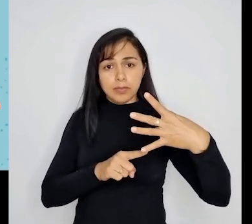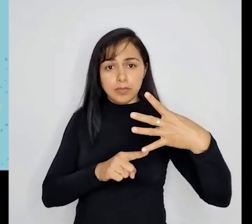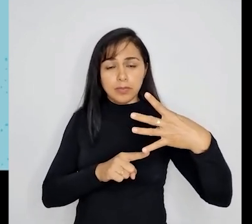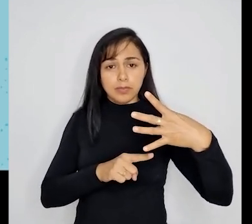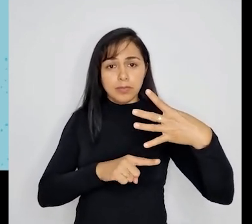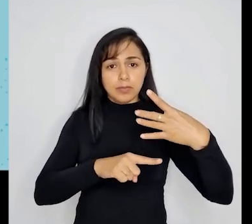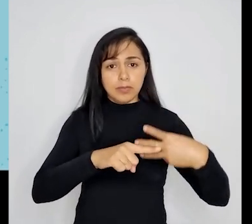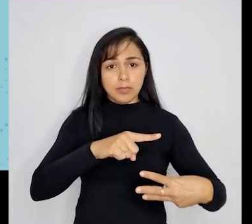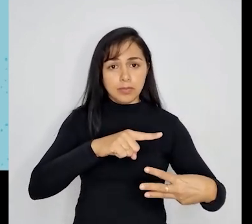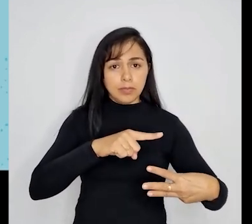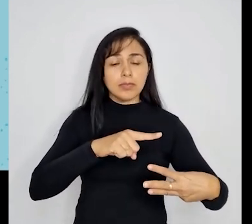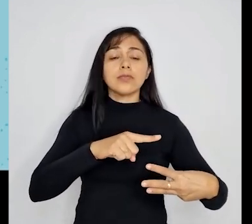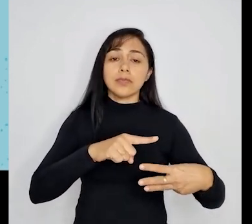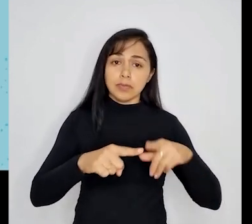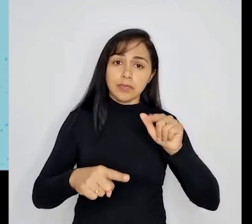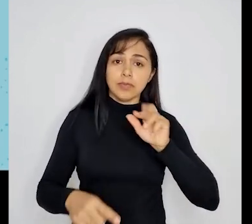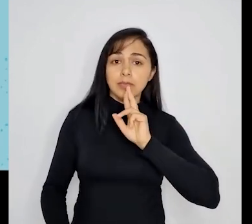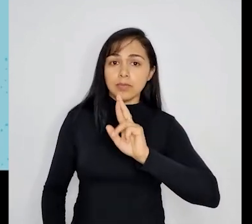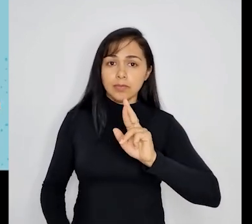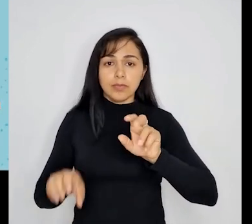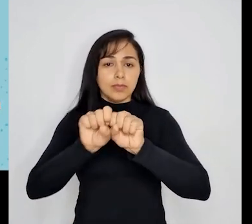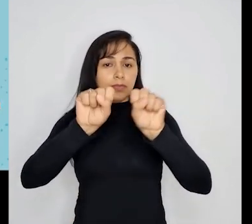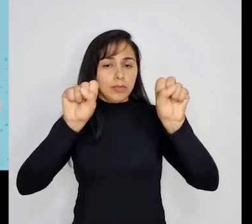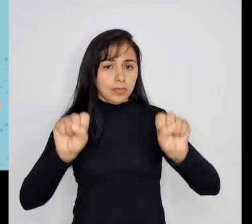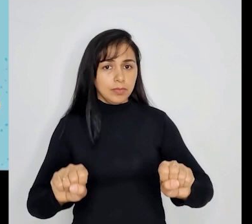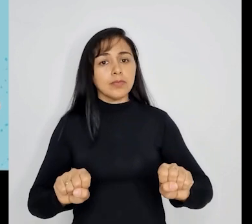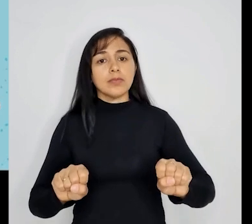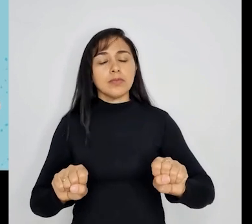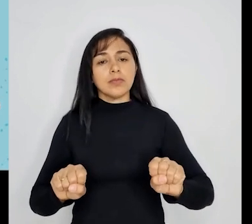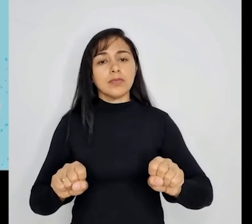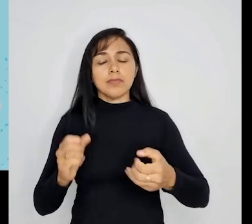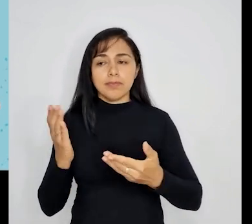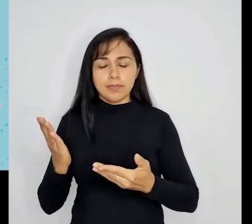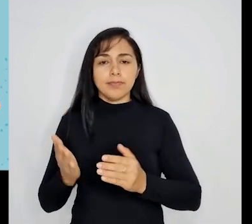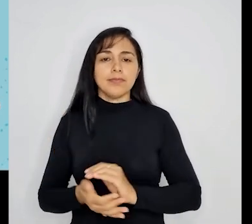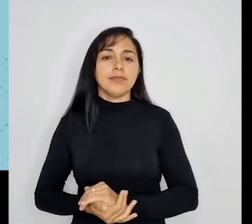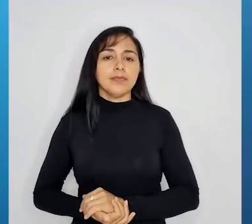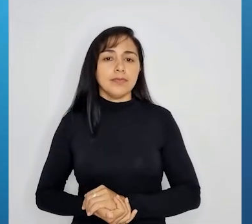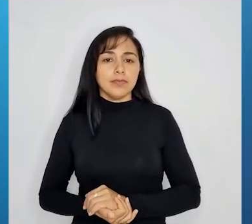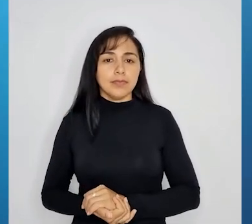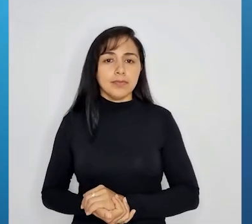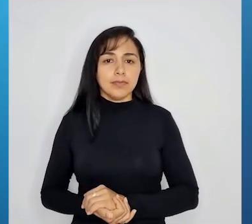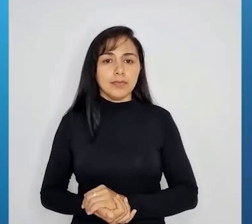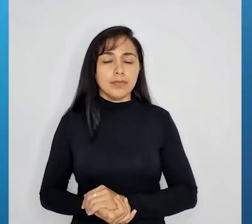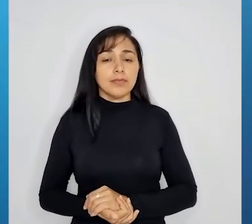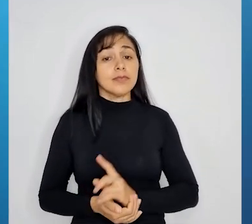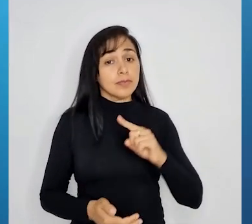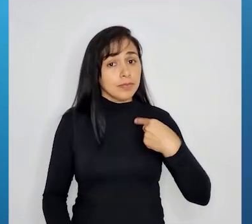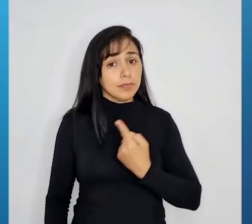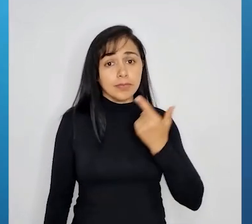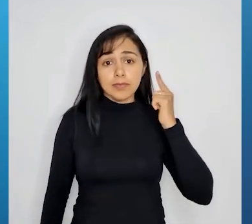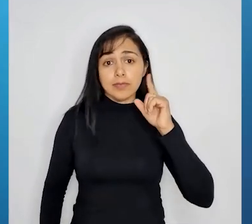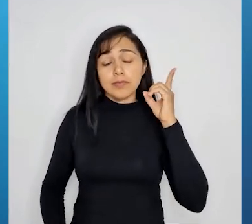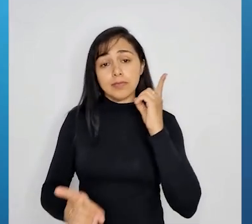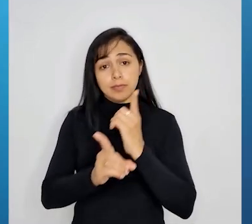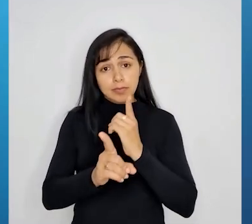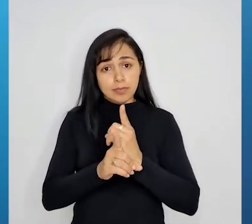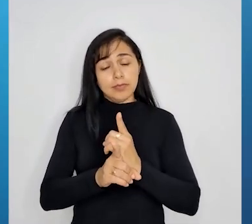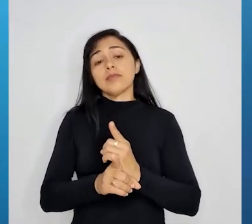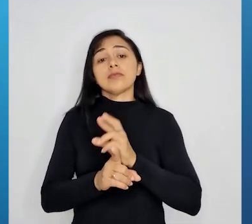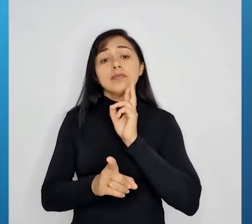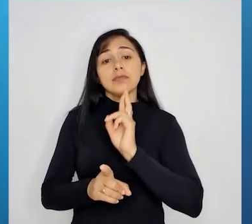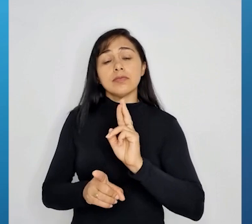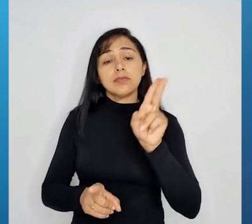É a solução desse sistema aí. Beleza? Então, gente encontrou aqui, utilizando o método da